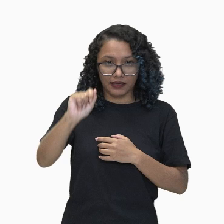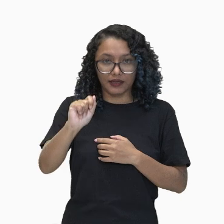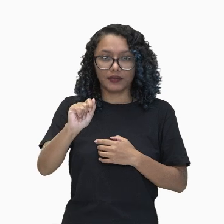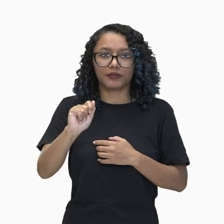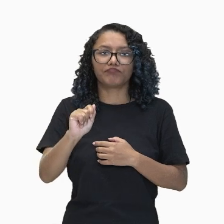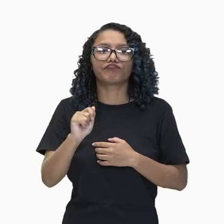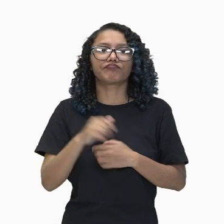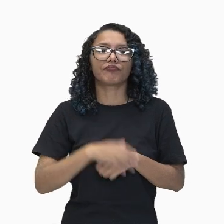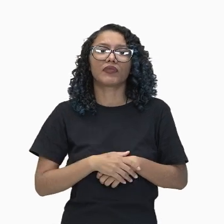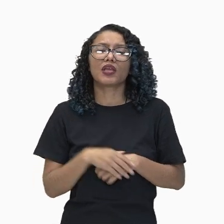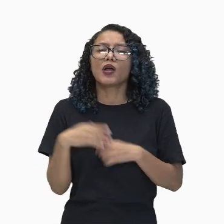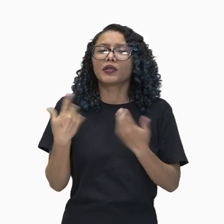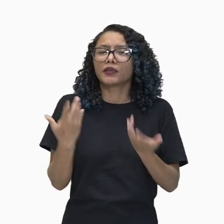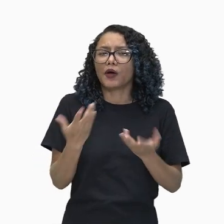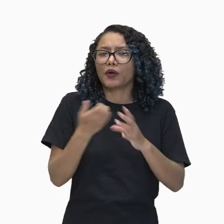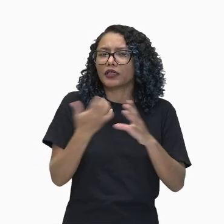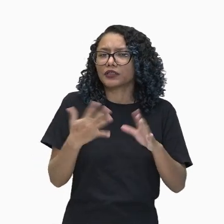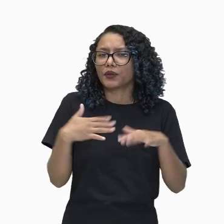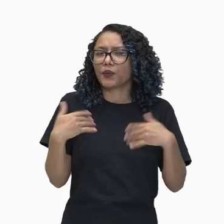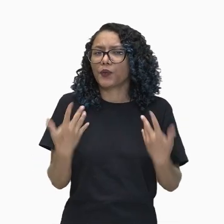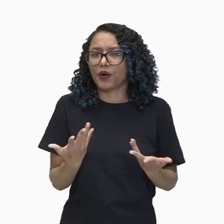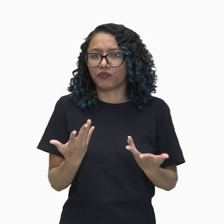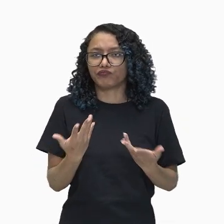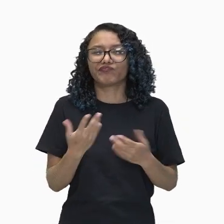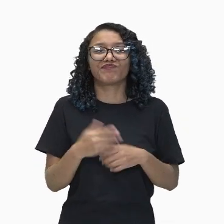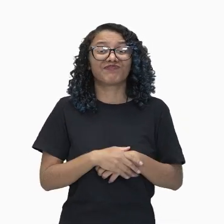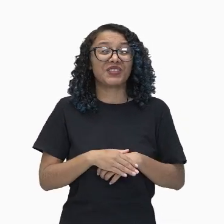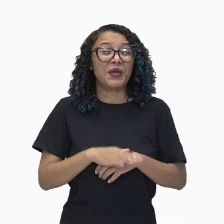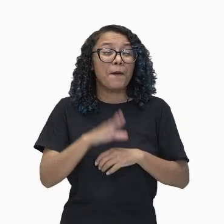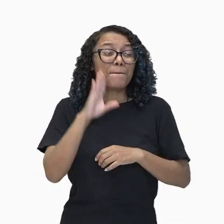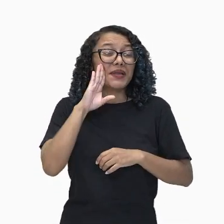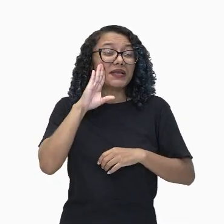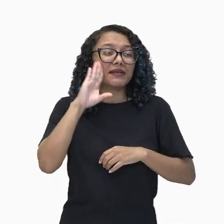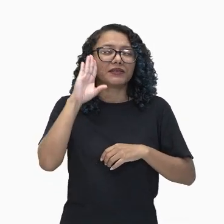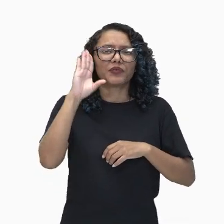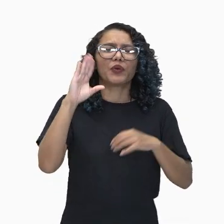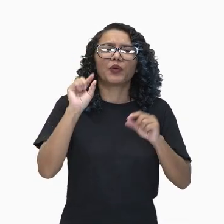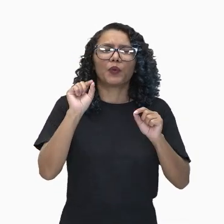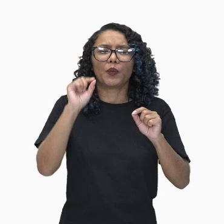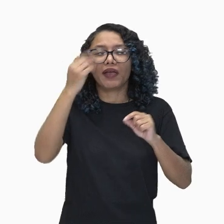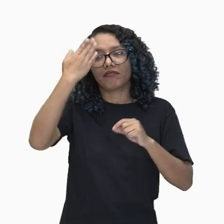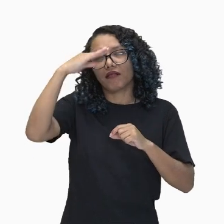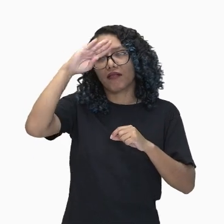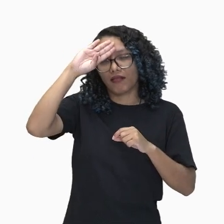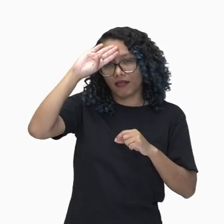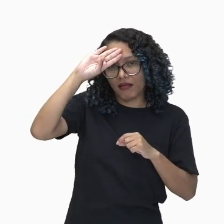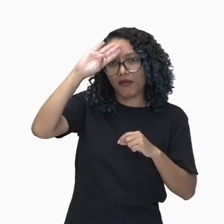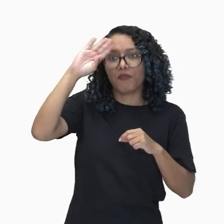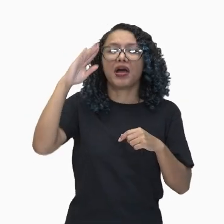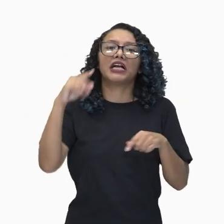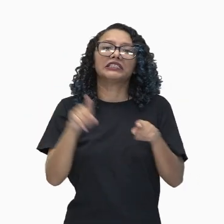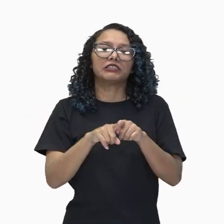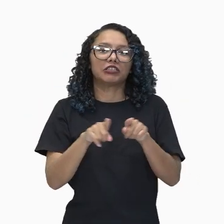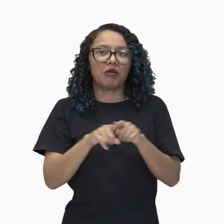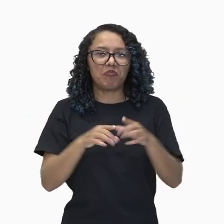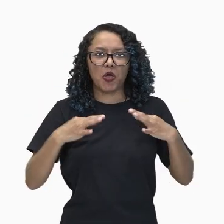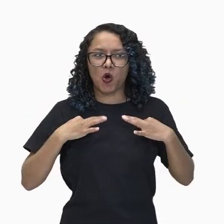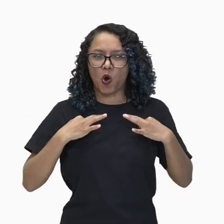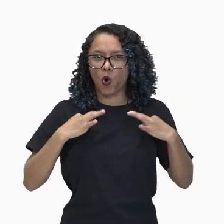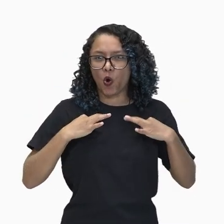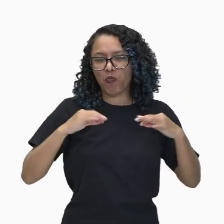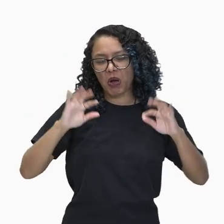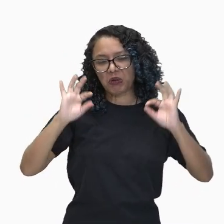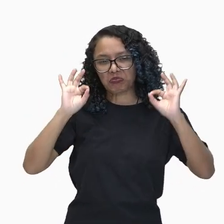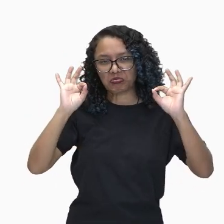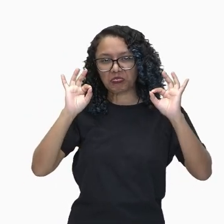por seu elevado caráter dramático, grandiosidade de figurino, múltiplas cenas